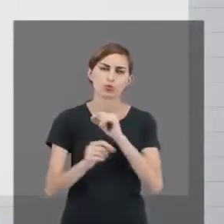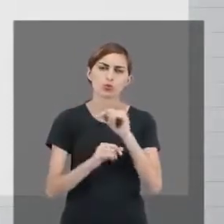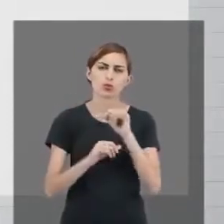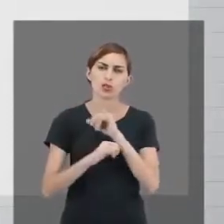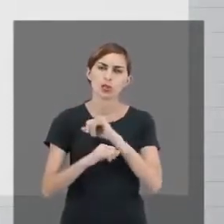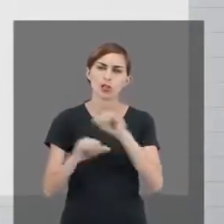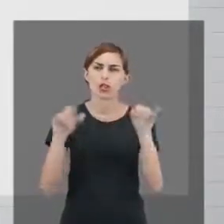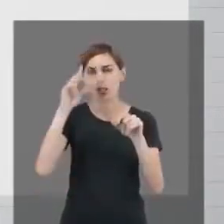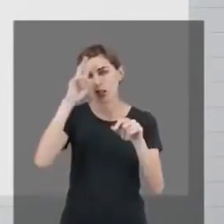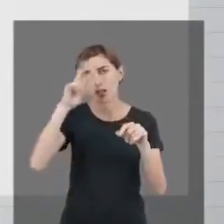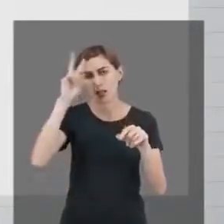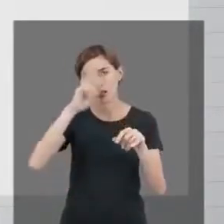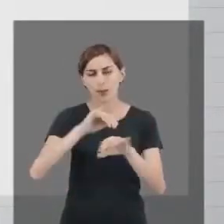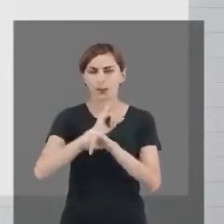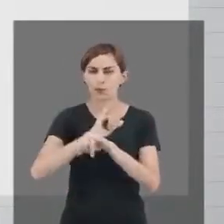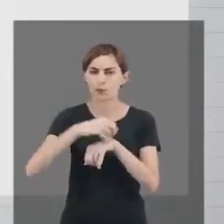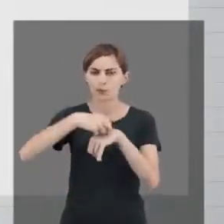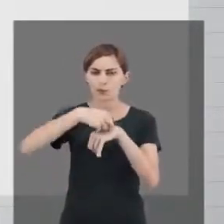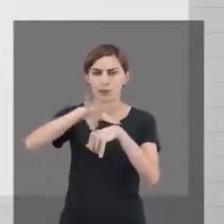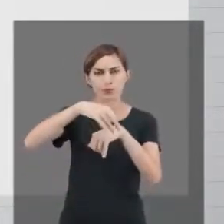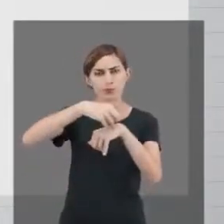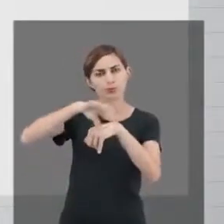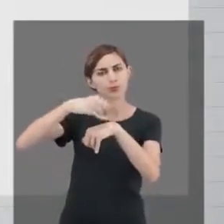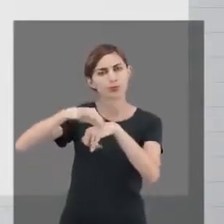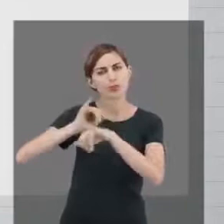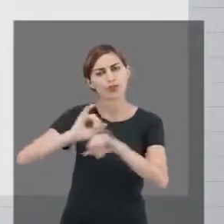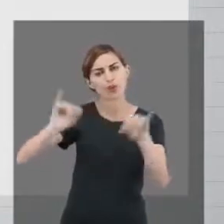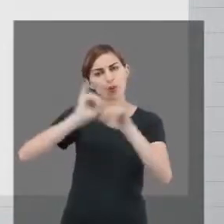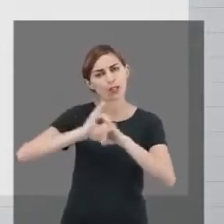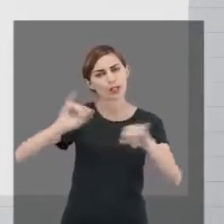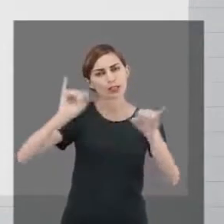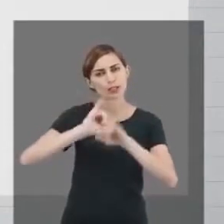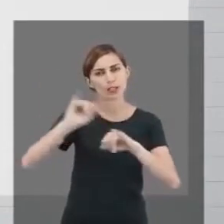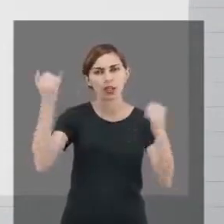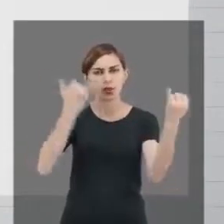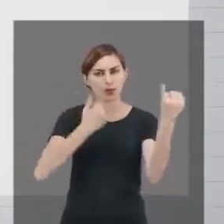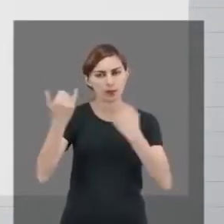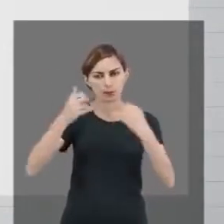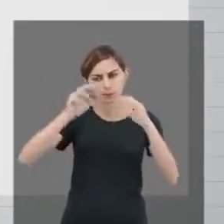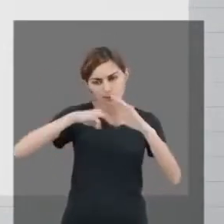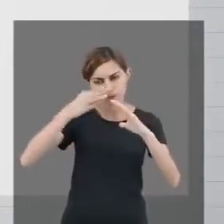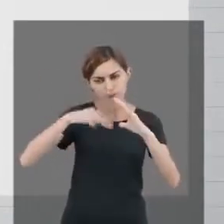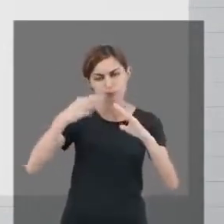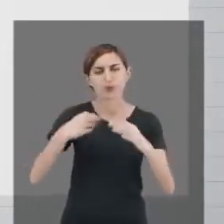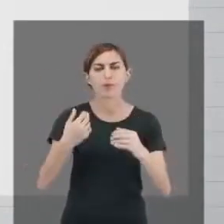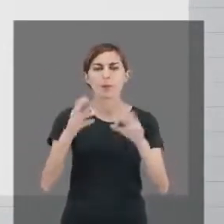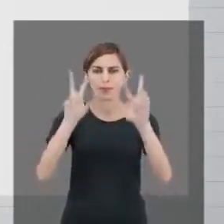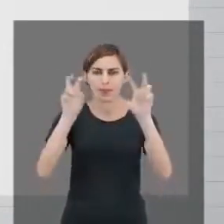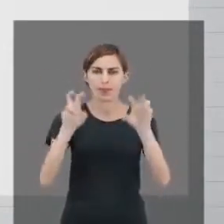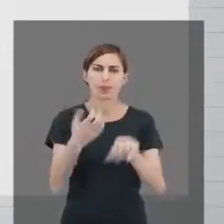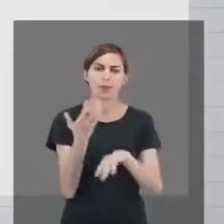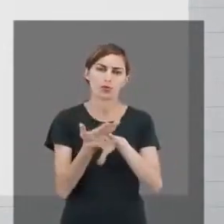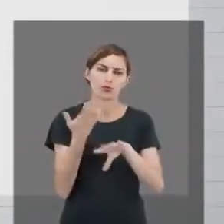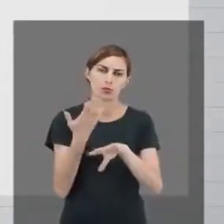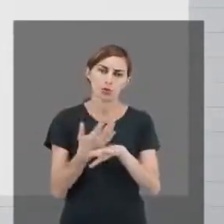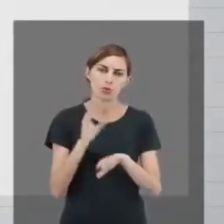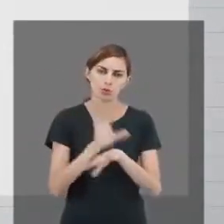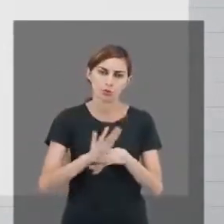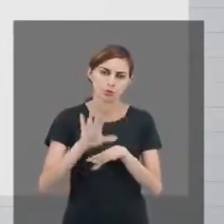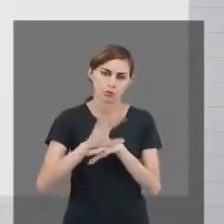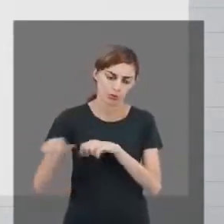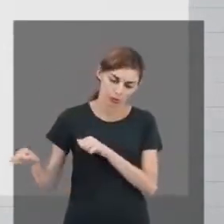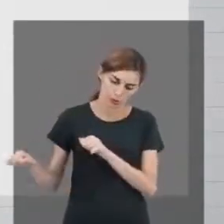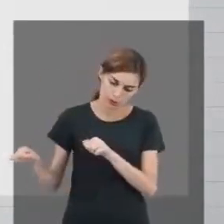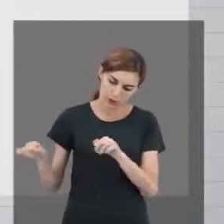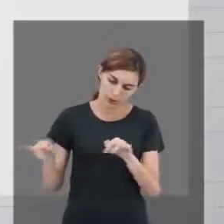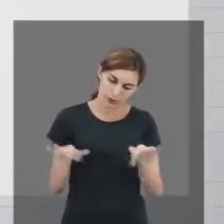São lembretes, são informações adicionais, referentes àquele conteúdo que está sendo cursado durante a